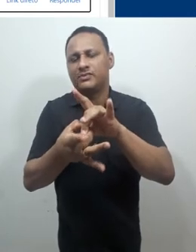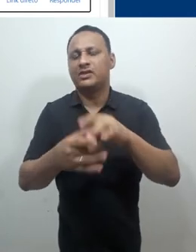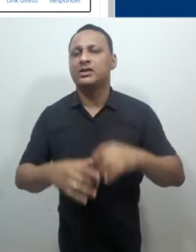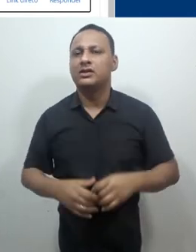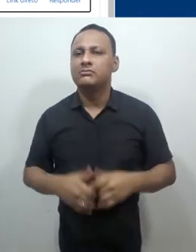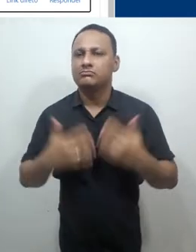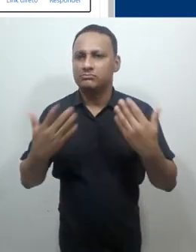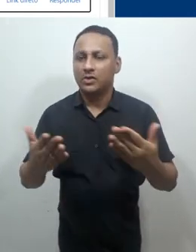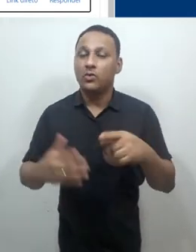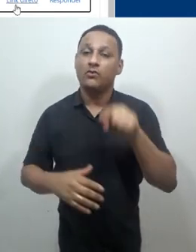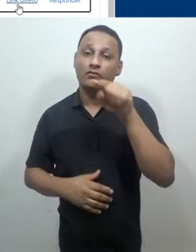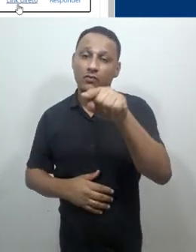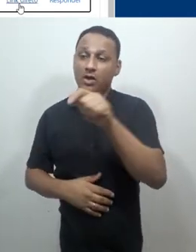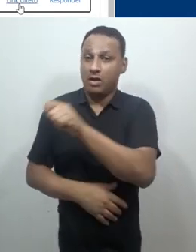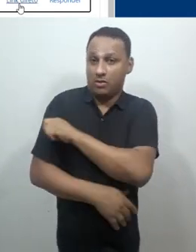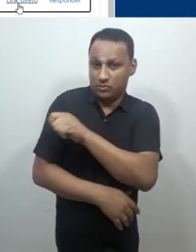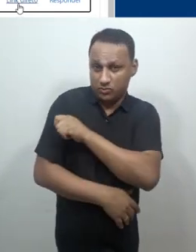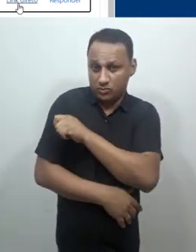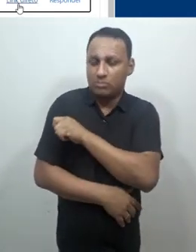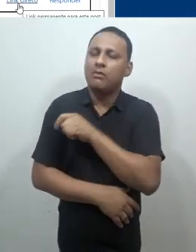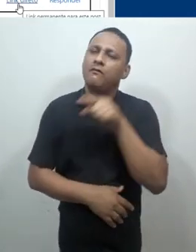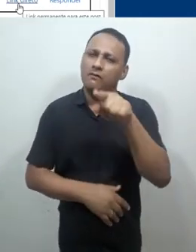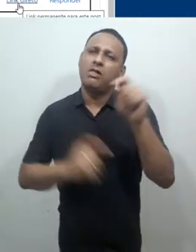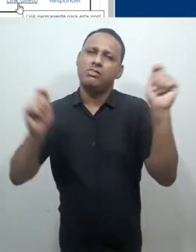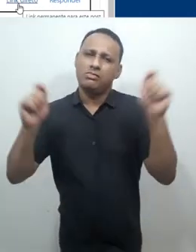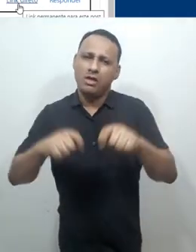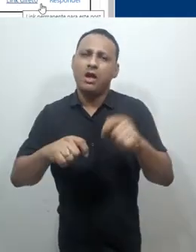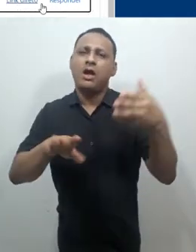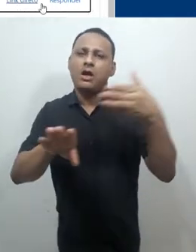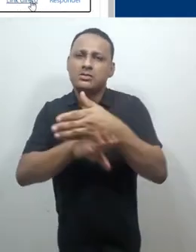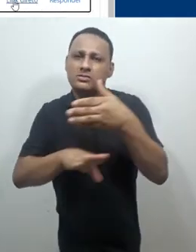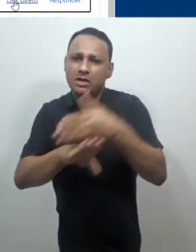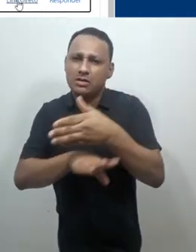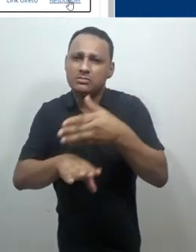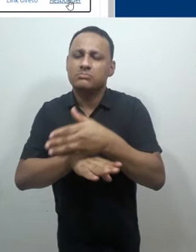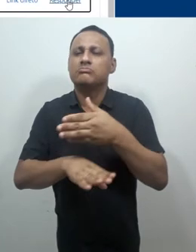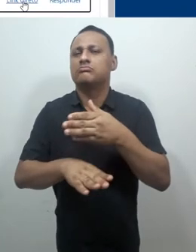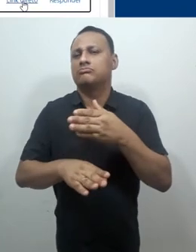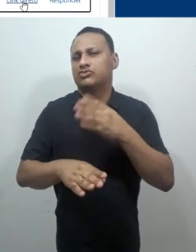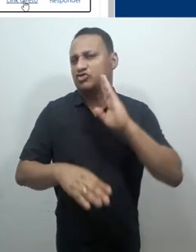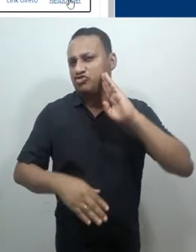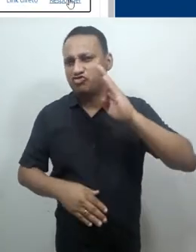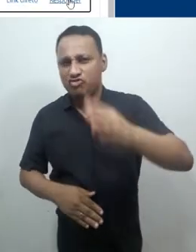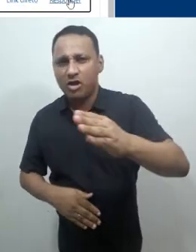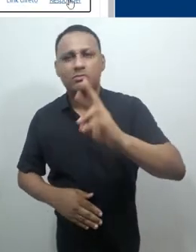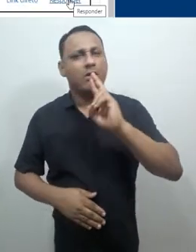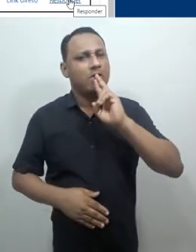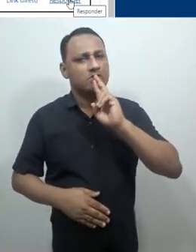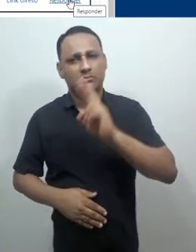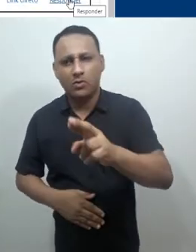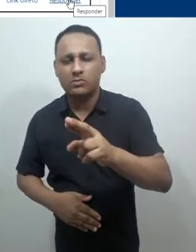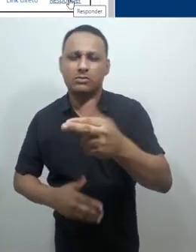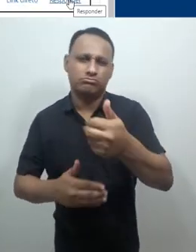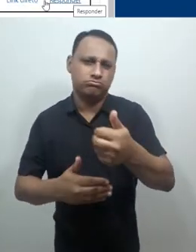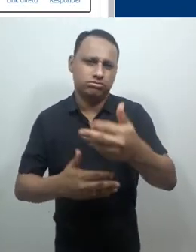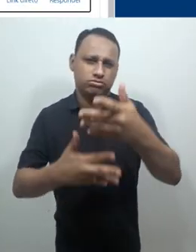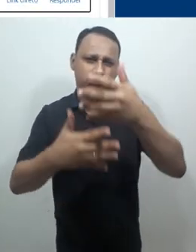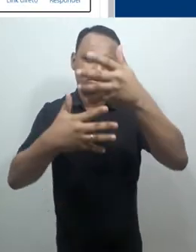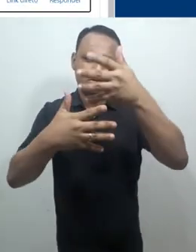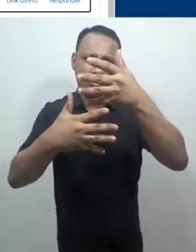e responder a este tópico. Reparem que, como estudante, eu tenho acesso às opções Link Direto e Responder.